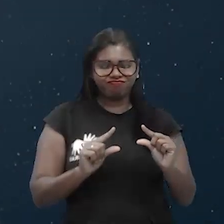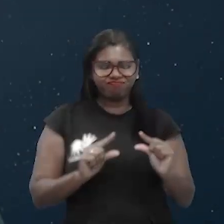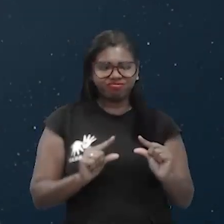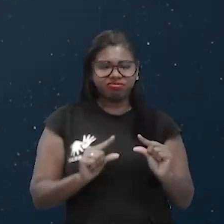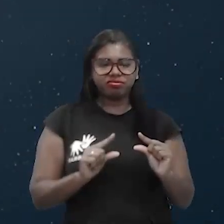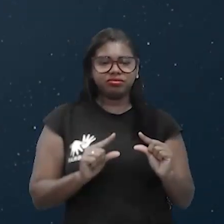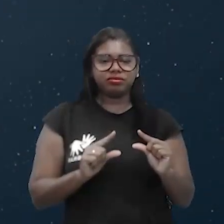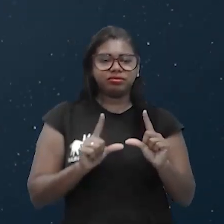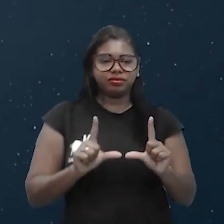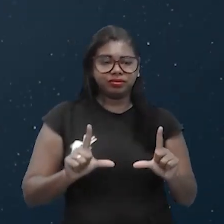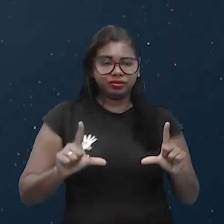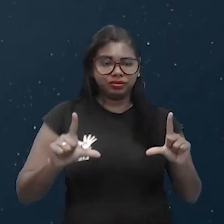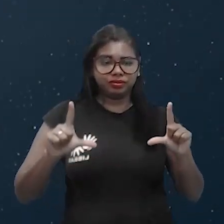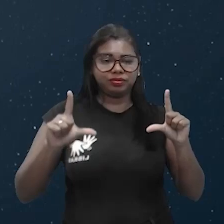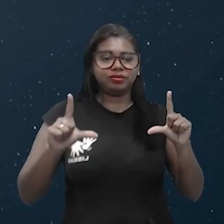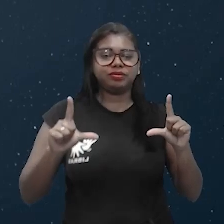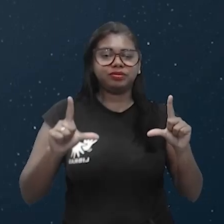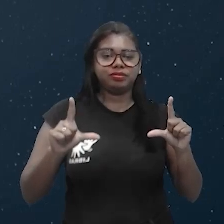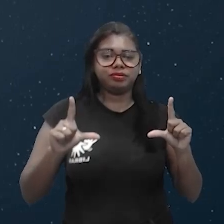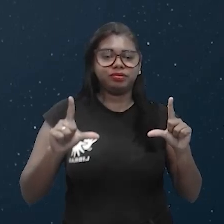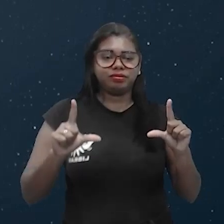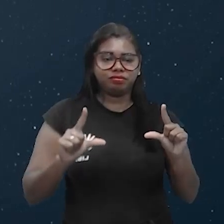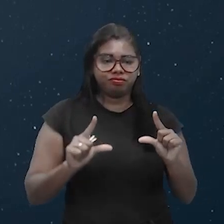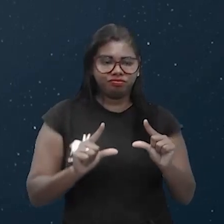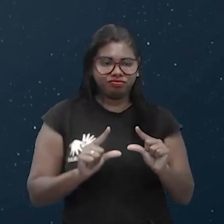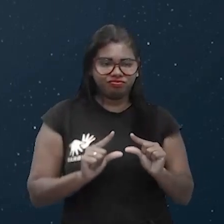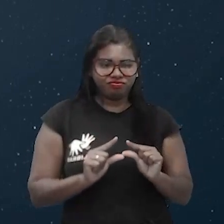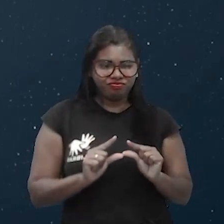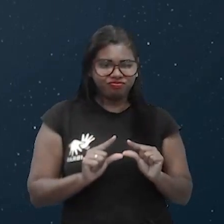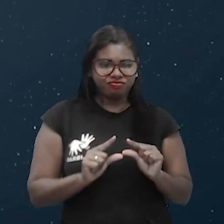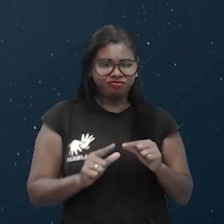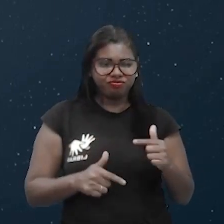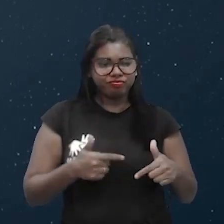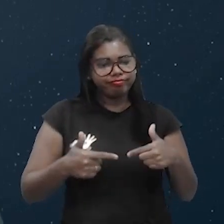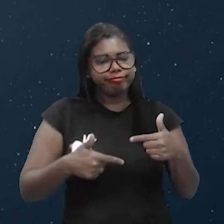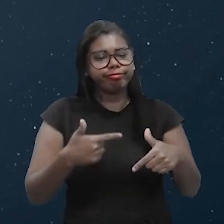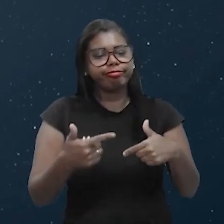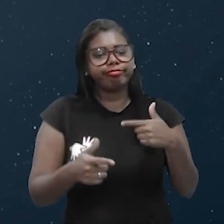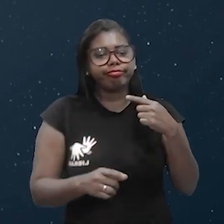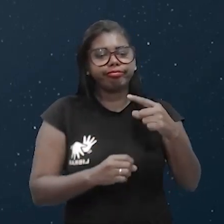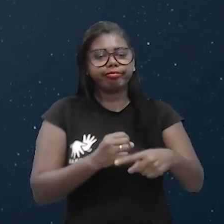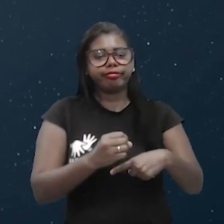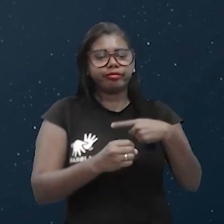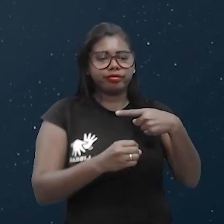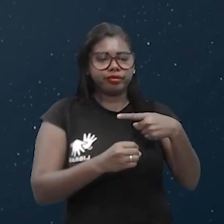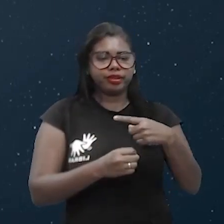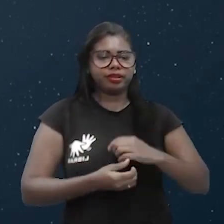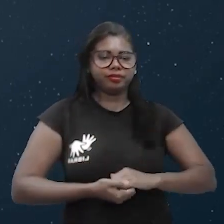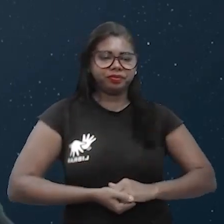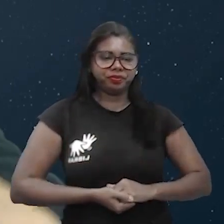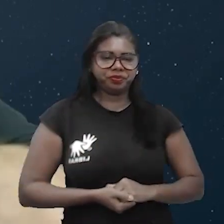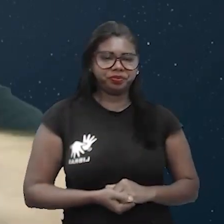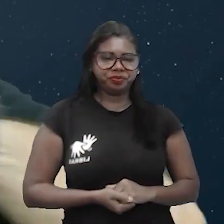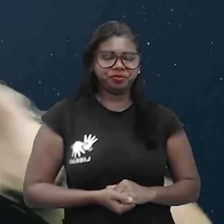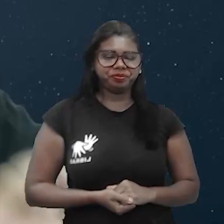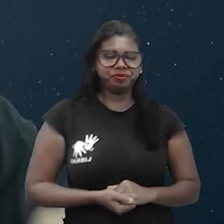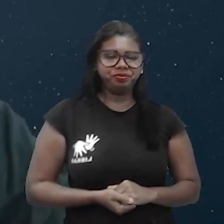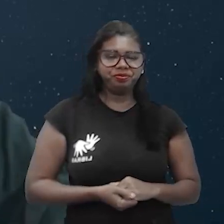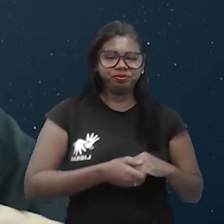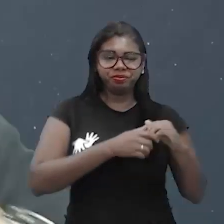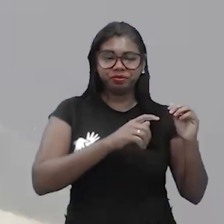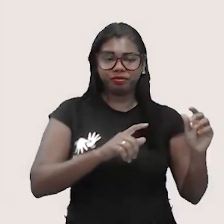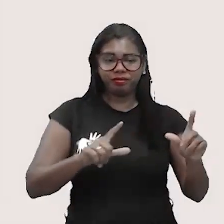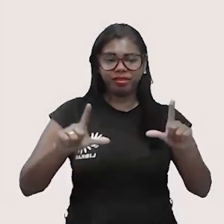volume, isso vai fazer com que o trabalho se torne negativo. Então ó, o calor... Robertão, joga na tela,